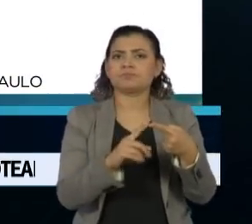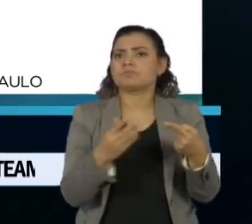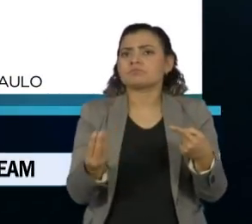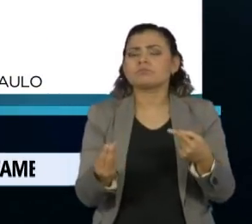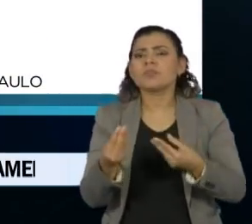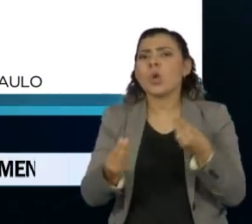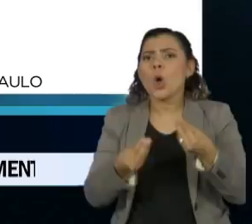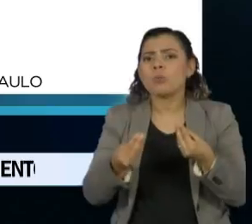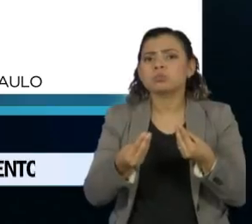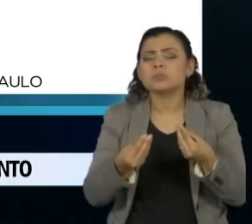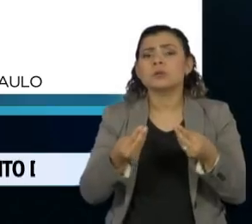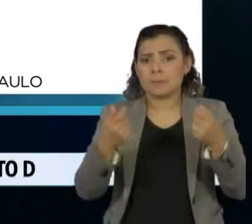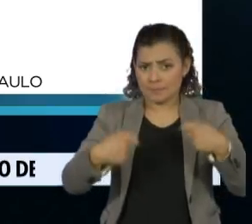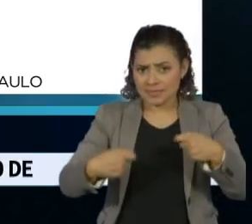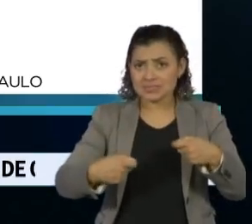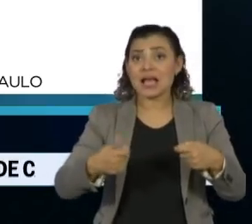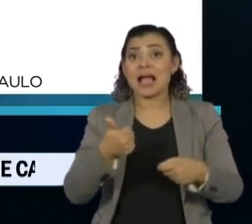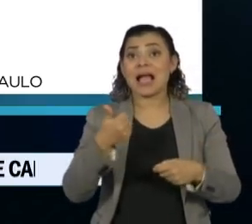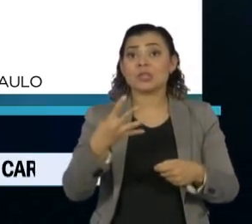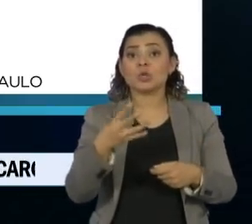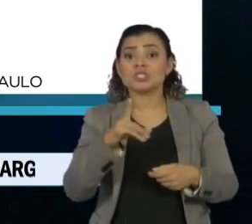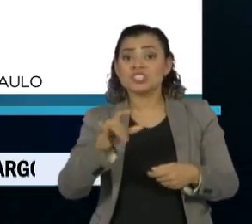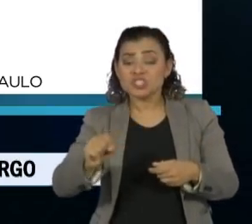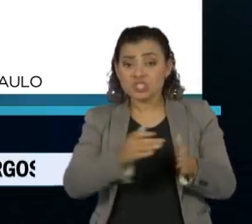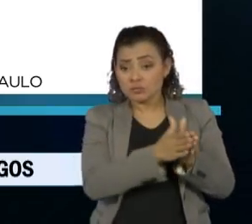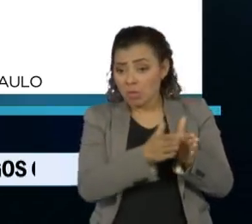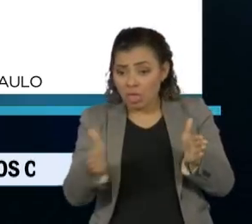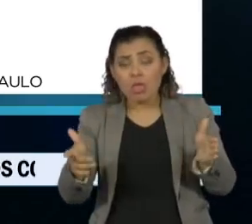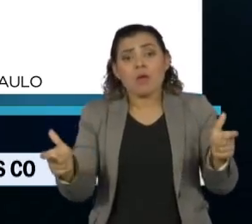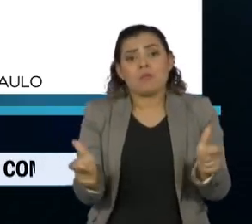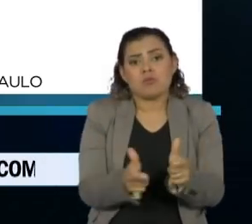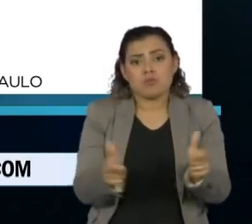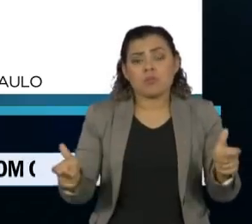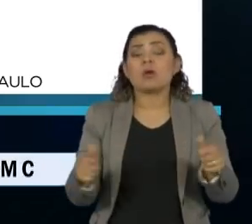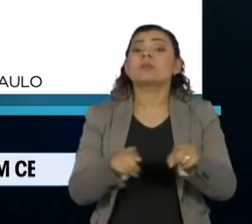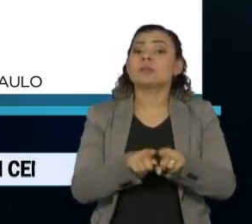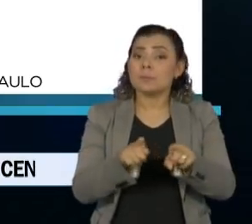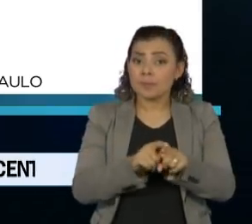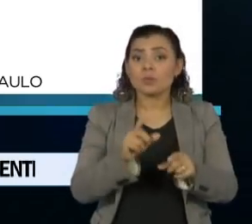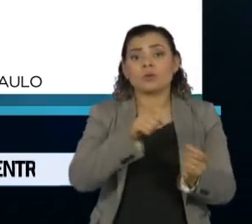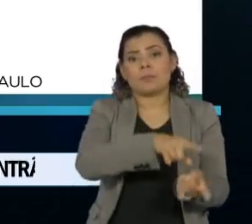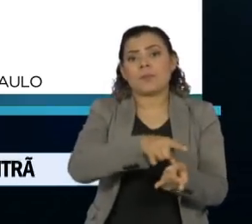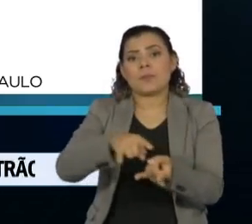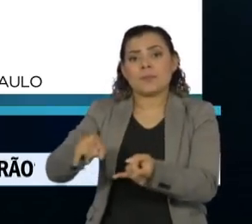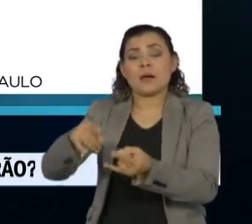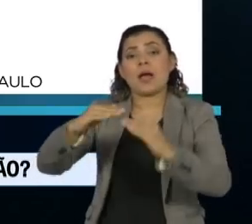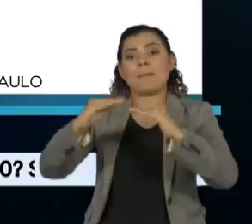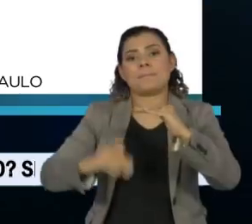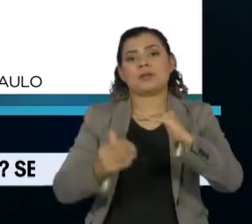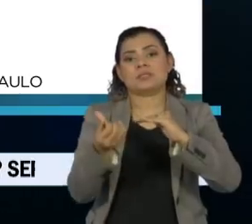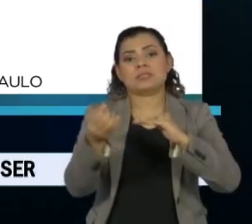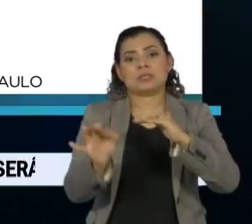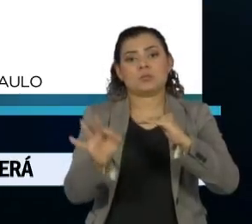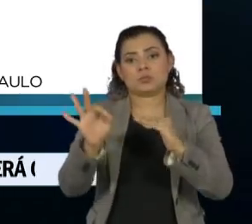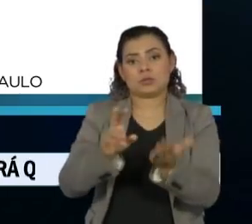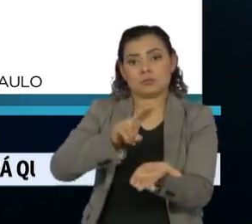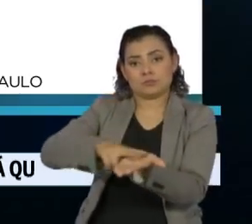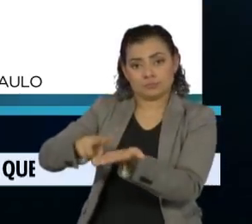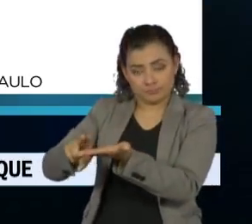haver redução de casos por 14 dias consecutivos e taxa de ocupação de leitos de UTI abaixo de 60%.